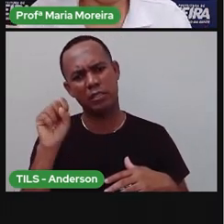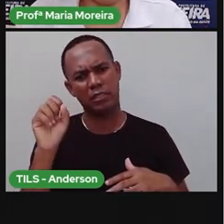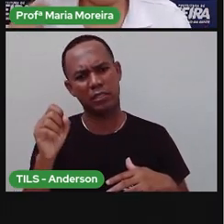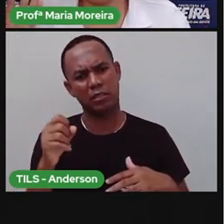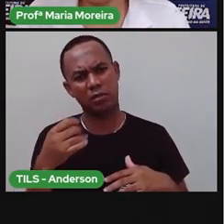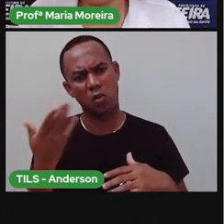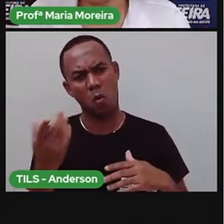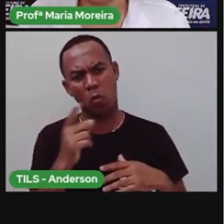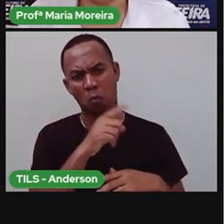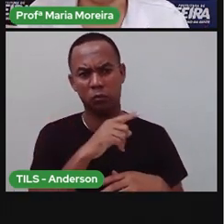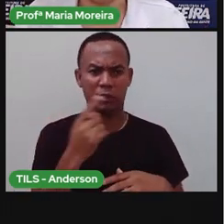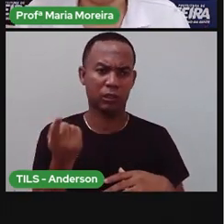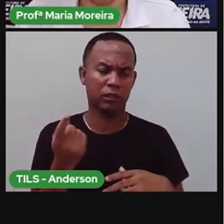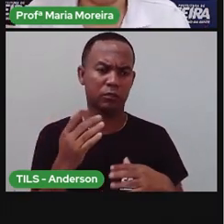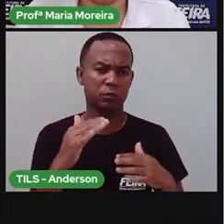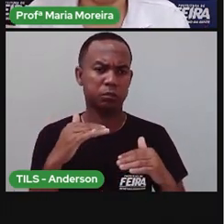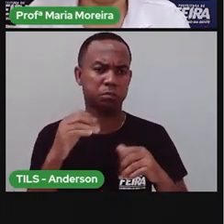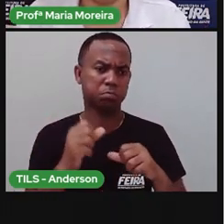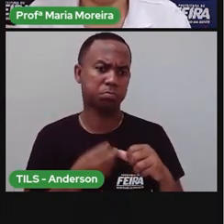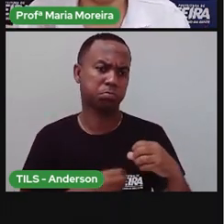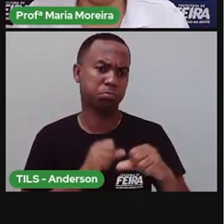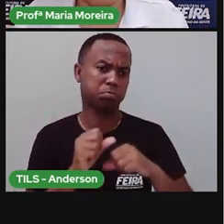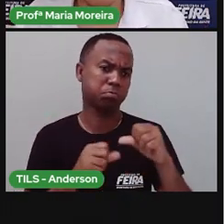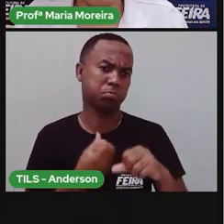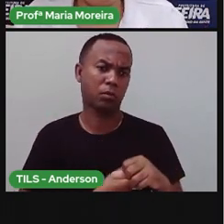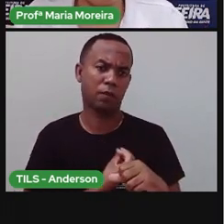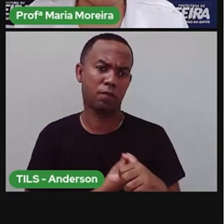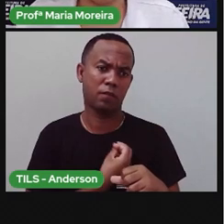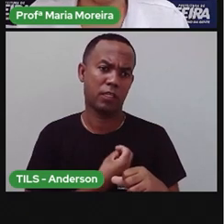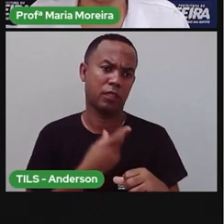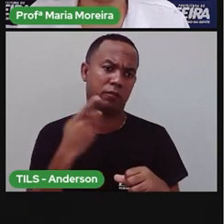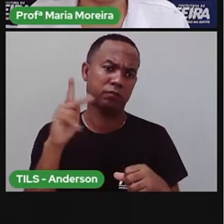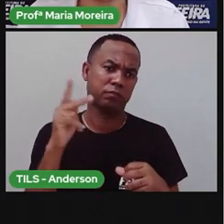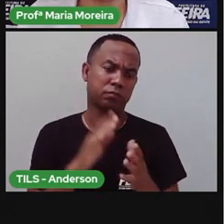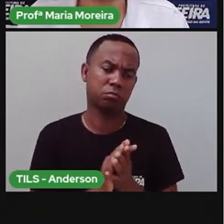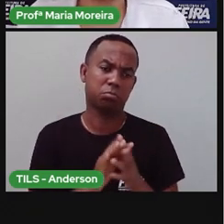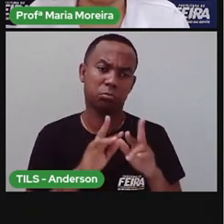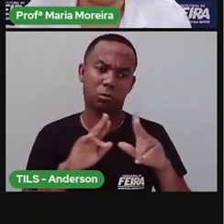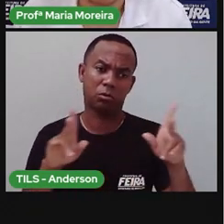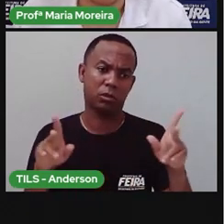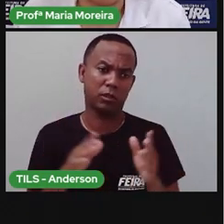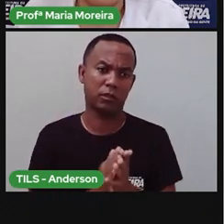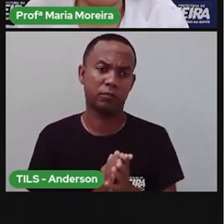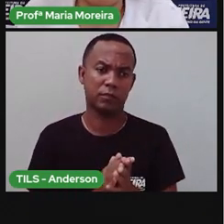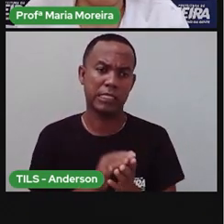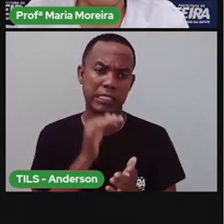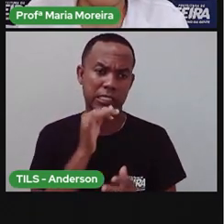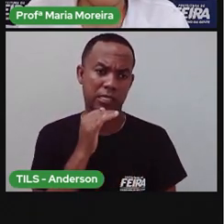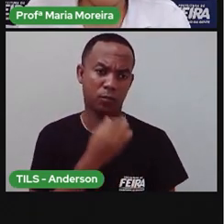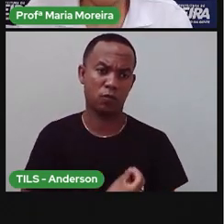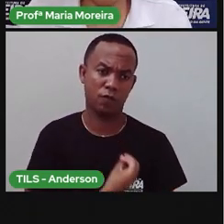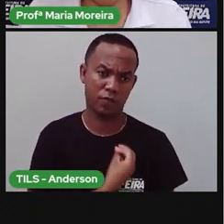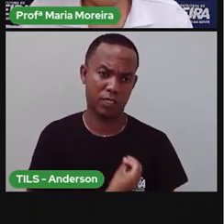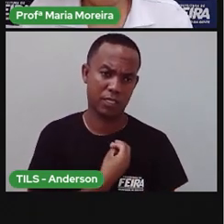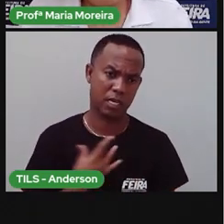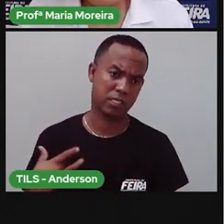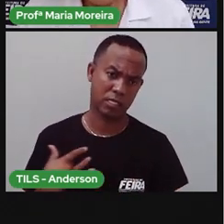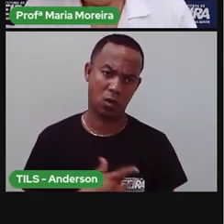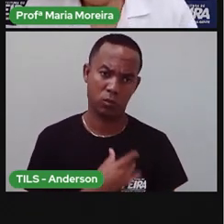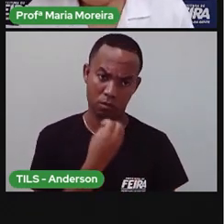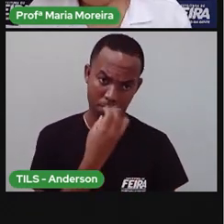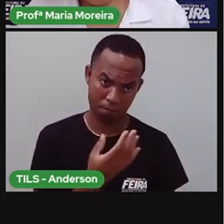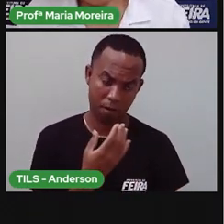né? E essa variação vai depender do quê? Da espécie e diversos outros fatores, como a qualidade de vida. Então,